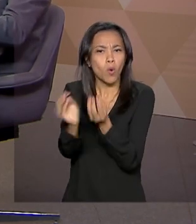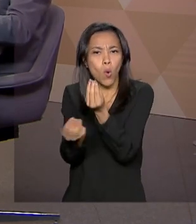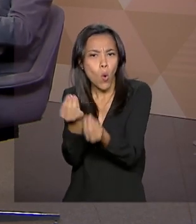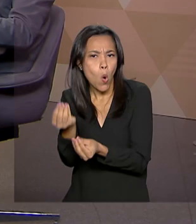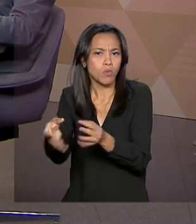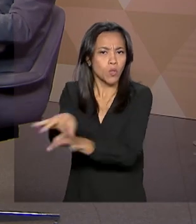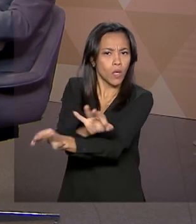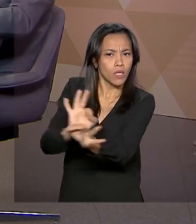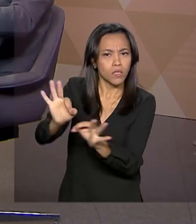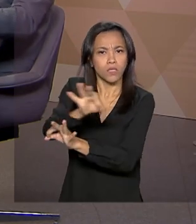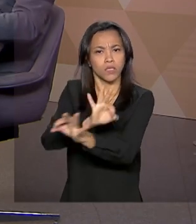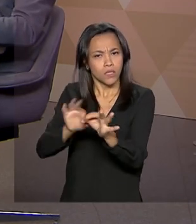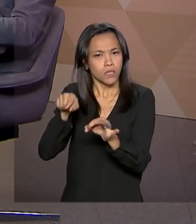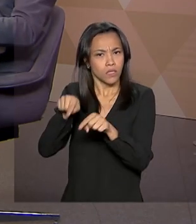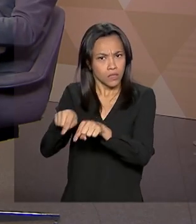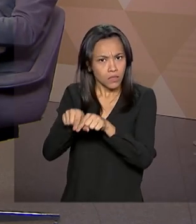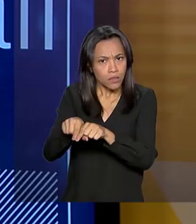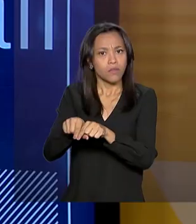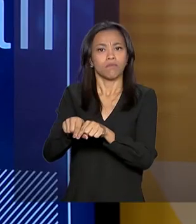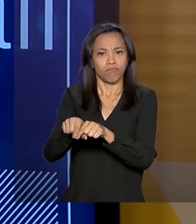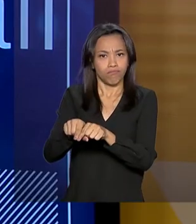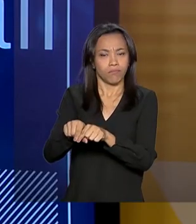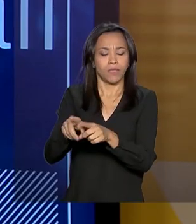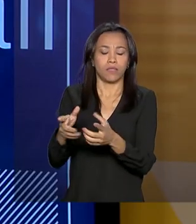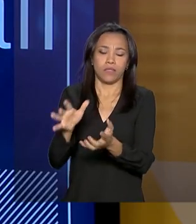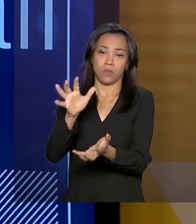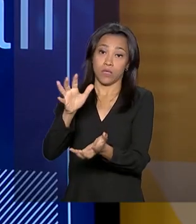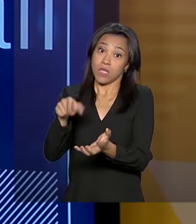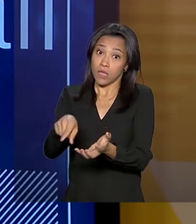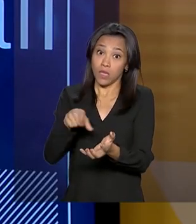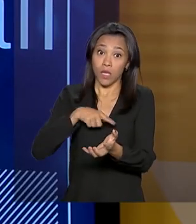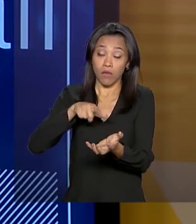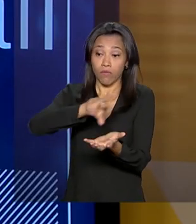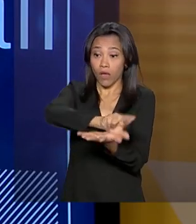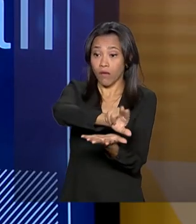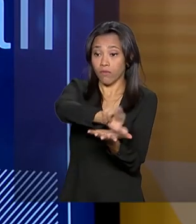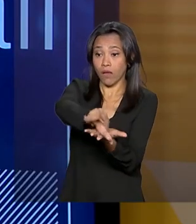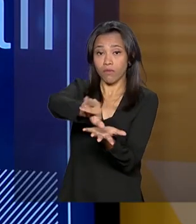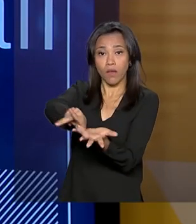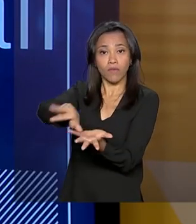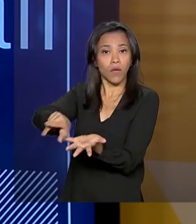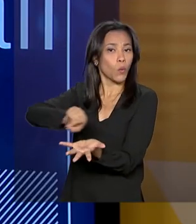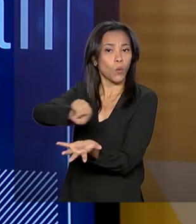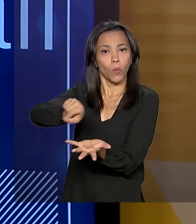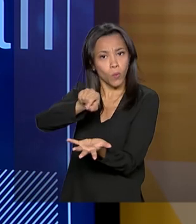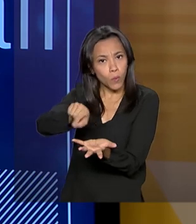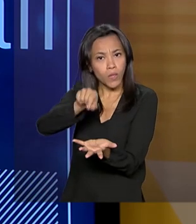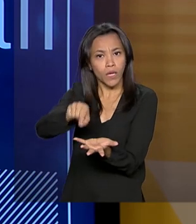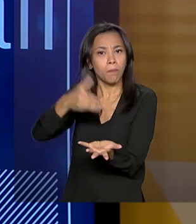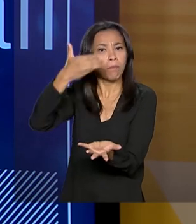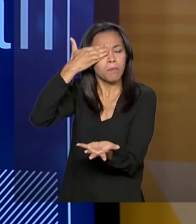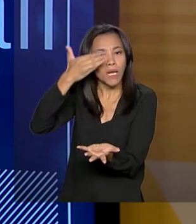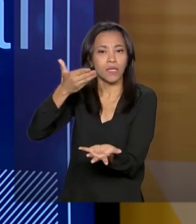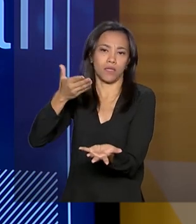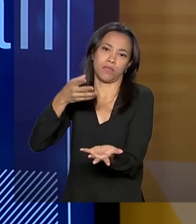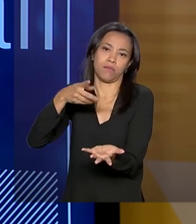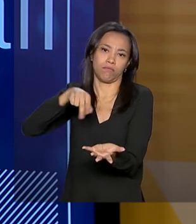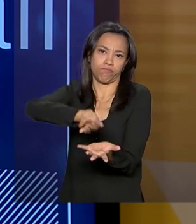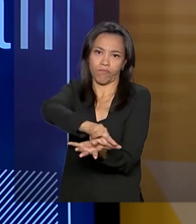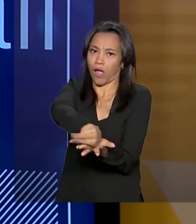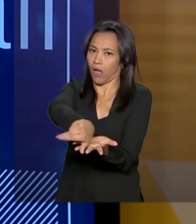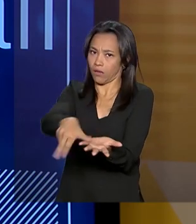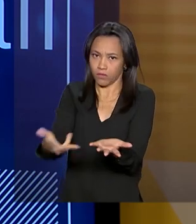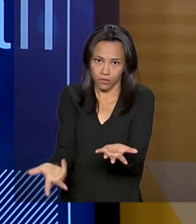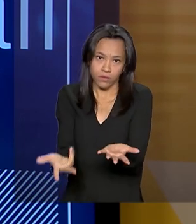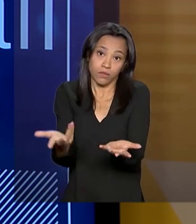de uma firma, porque ela se comporta como tal, explora vários nichos de pirataria, né? Porque é bastante